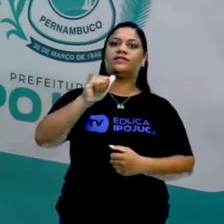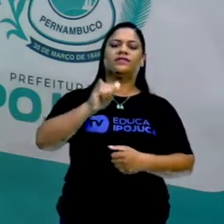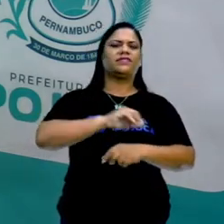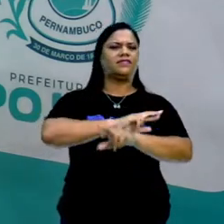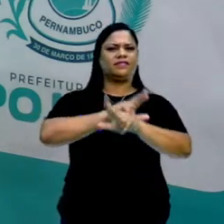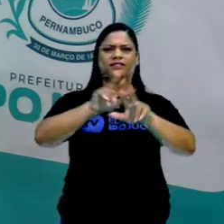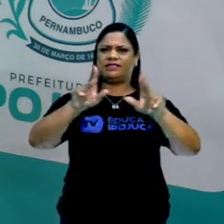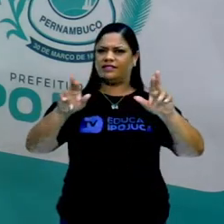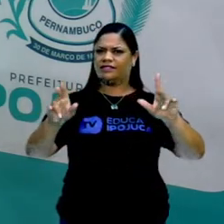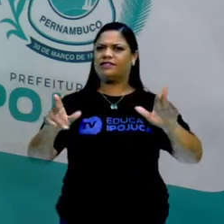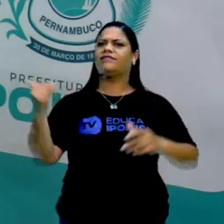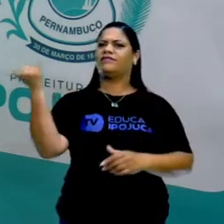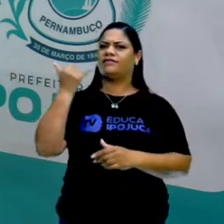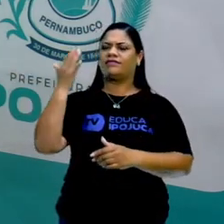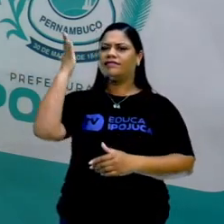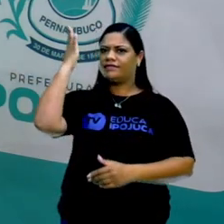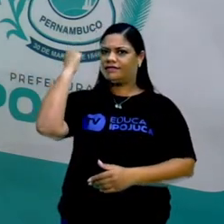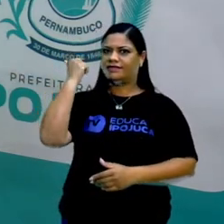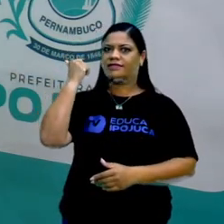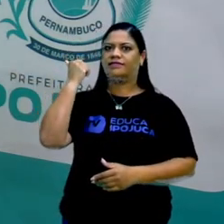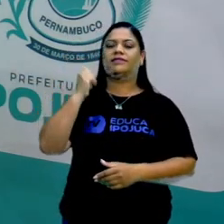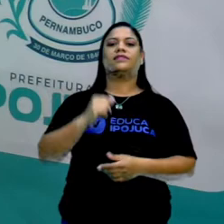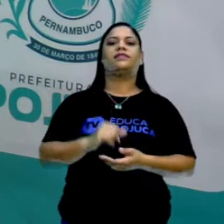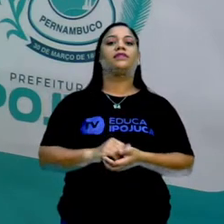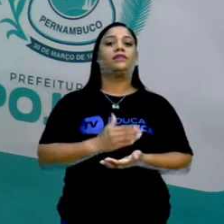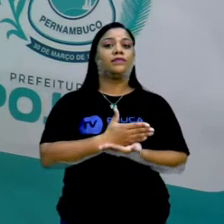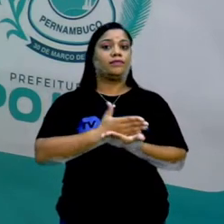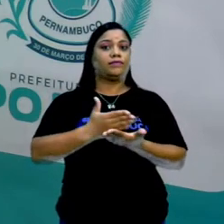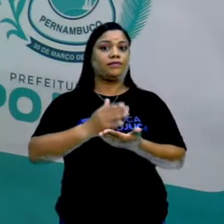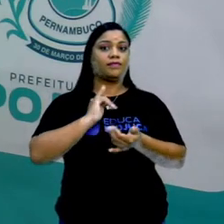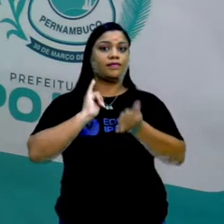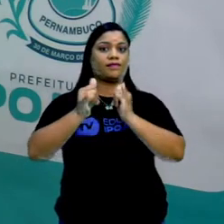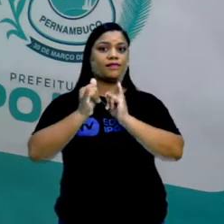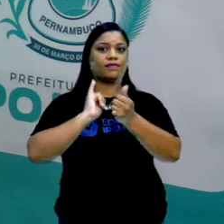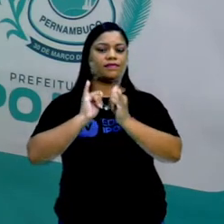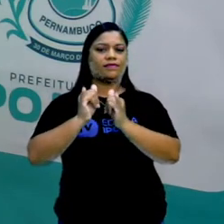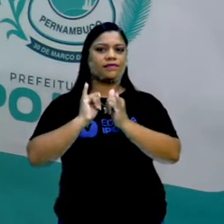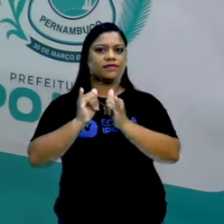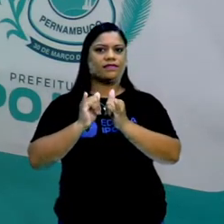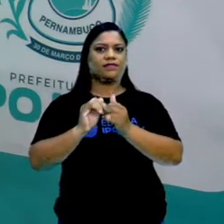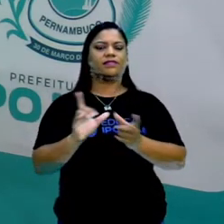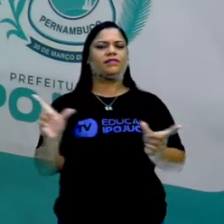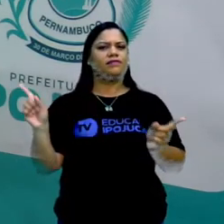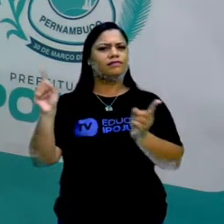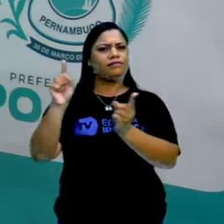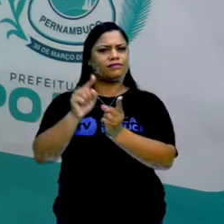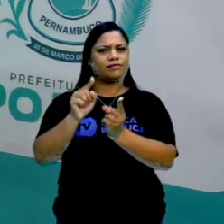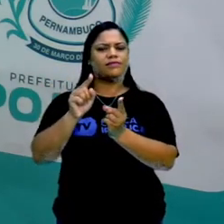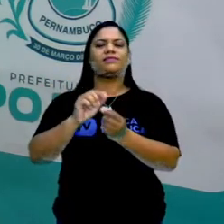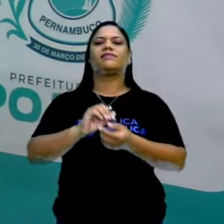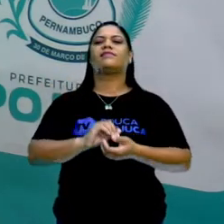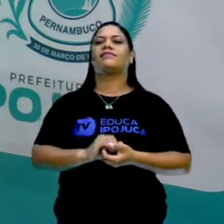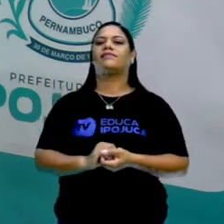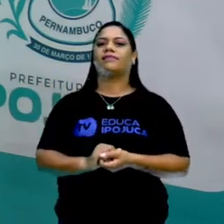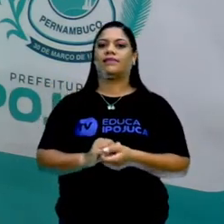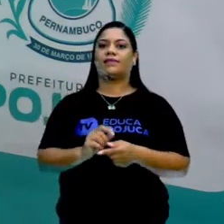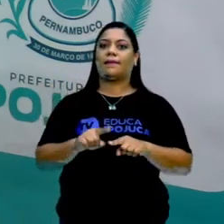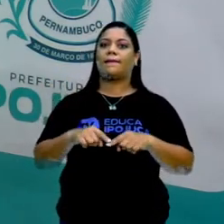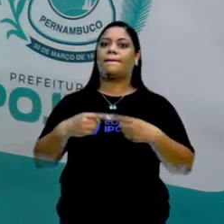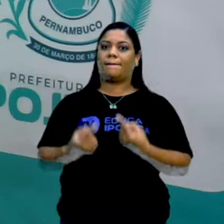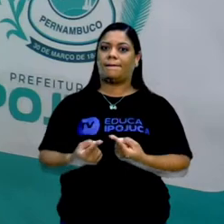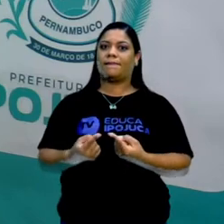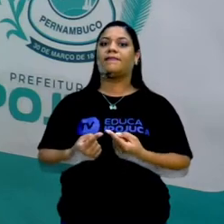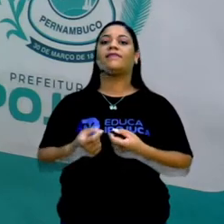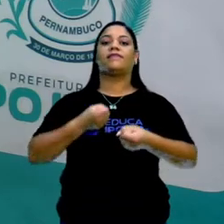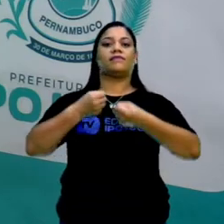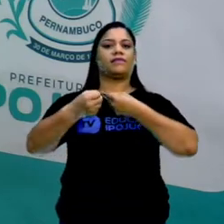informações, tá certo, pessoal? Então, a notícia, ela é um texto que é mais reduzido, ele é menor, mais conciso.